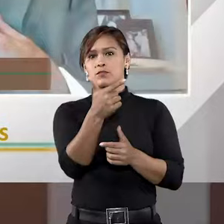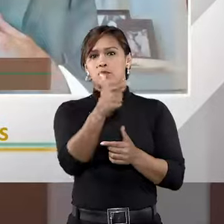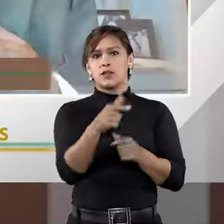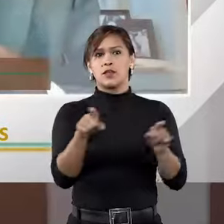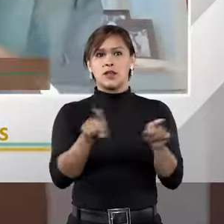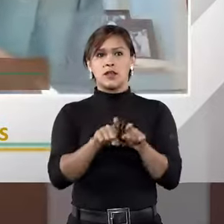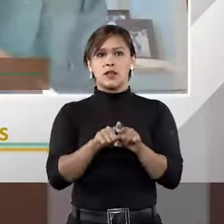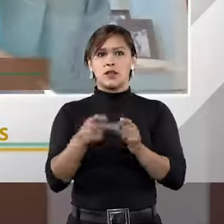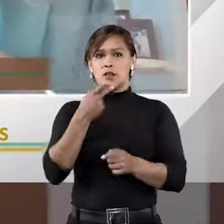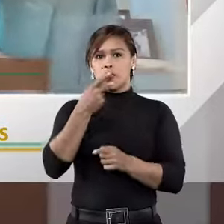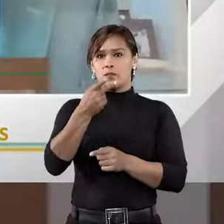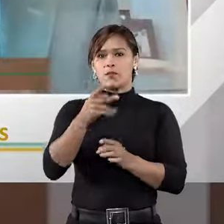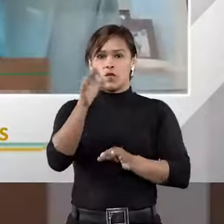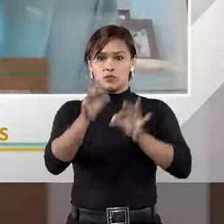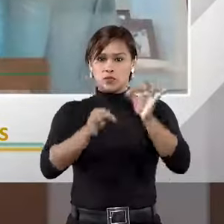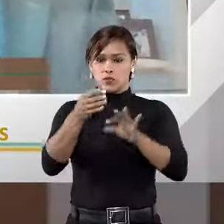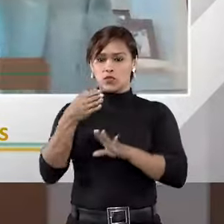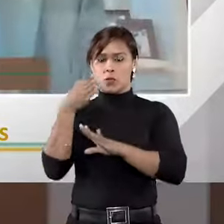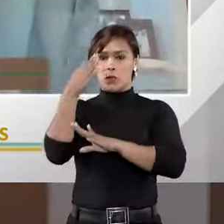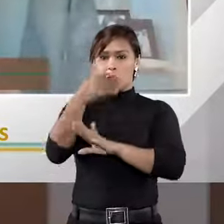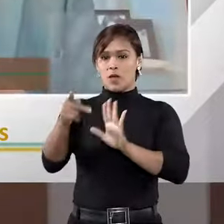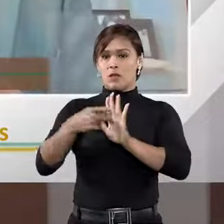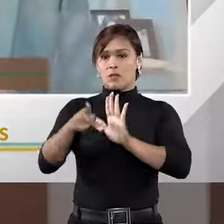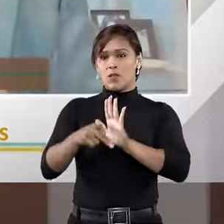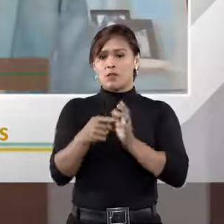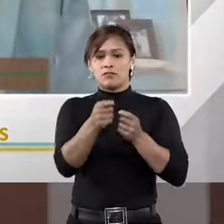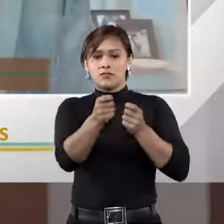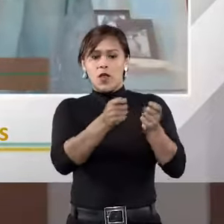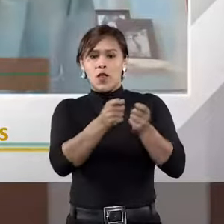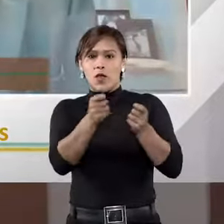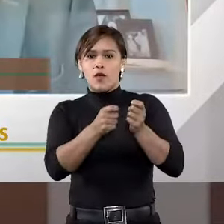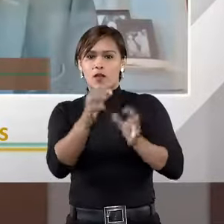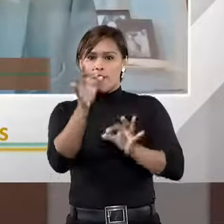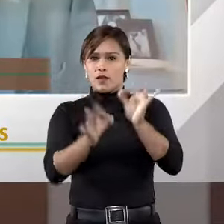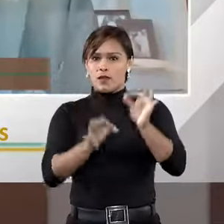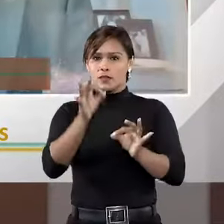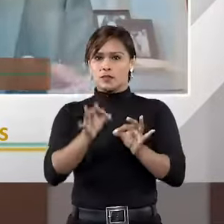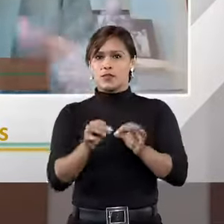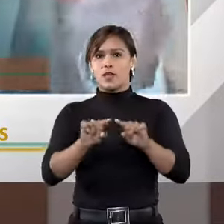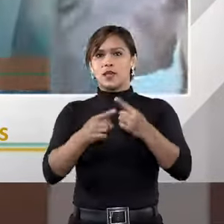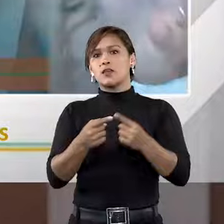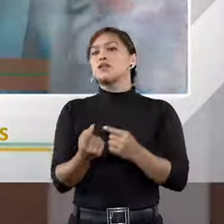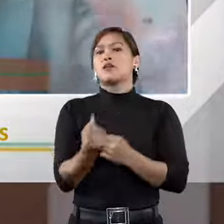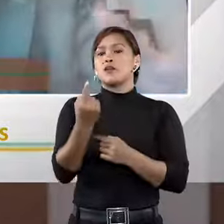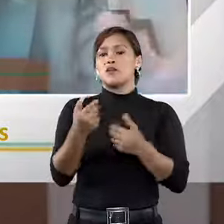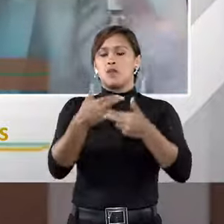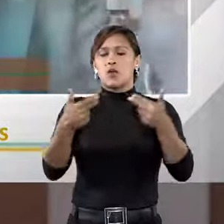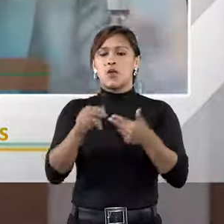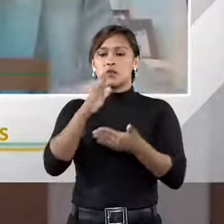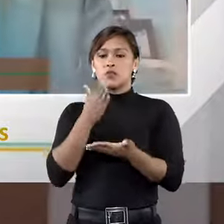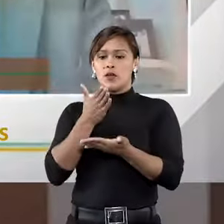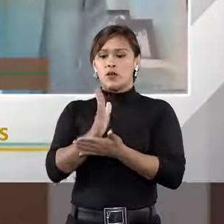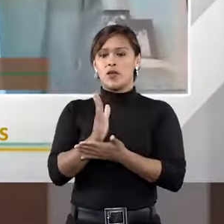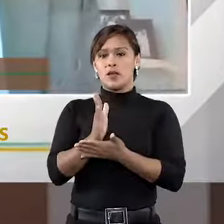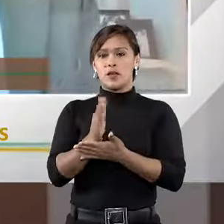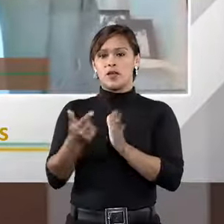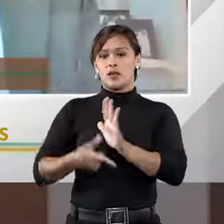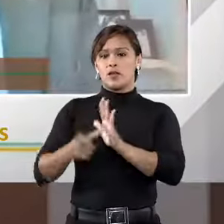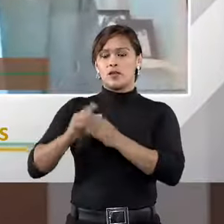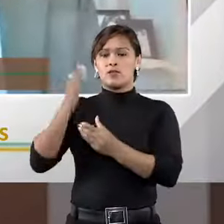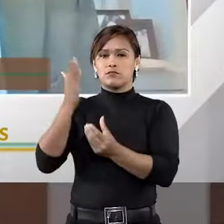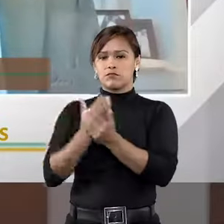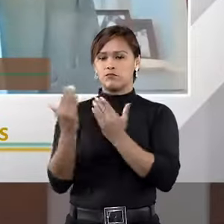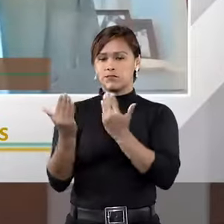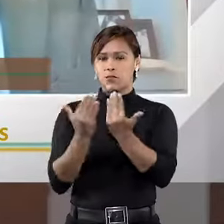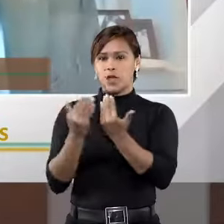Ele emitiu um juízo sobre o mérito da causa que não é controlável pelo judiciário. Então uma coisa é eu reconhecer o precedente como uma importante